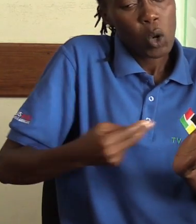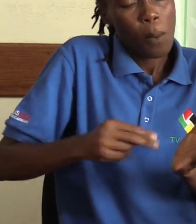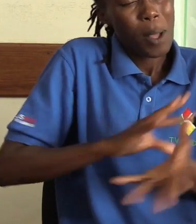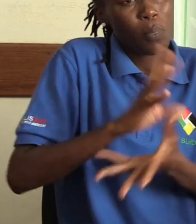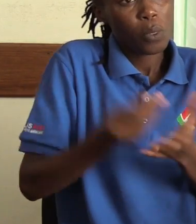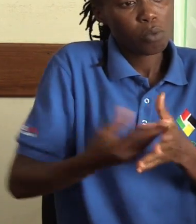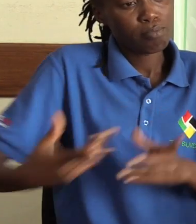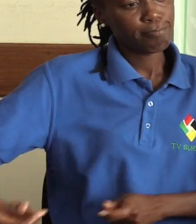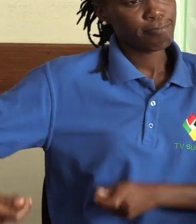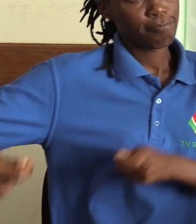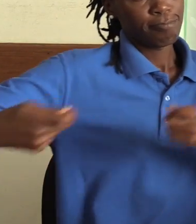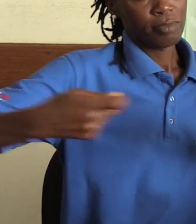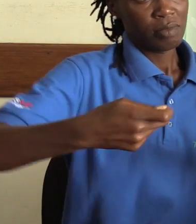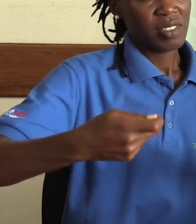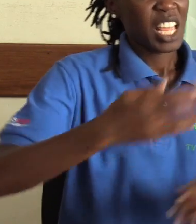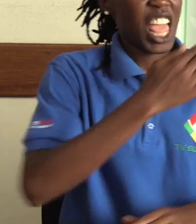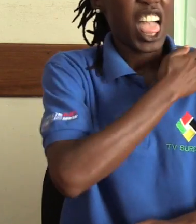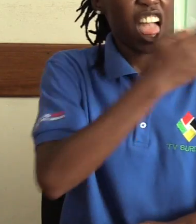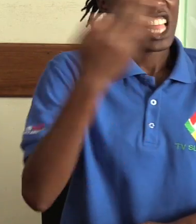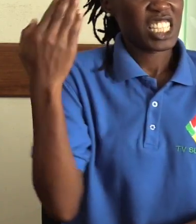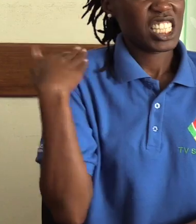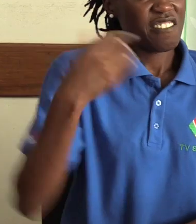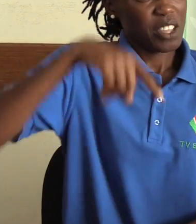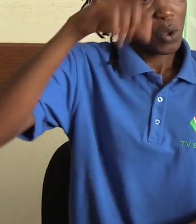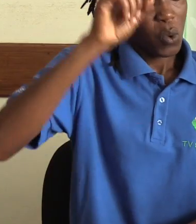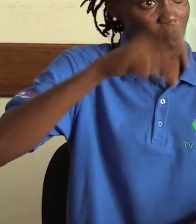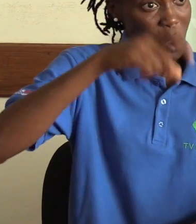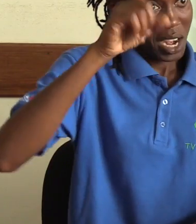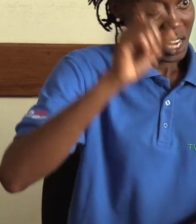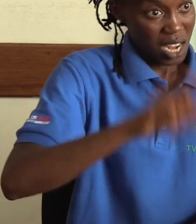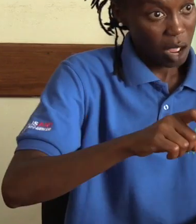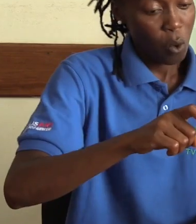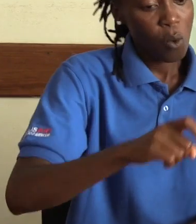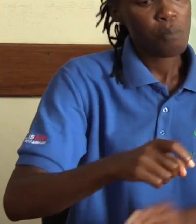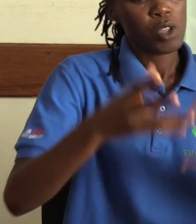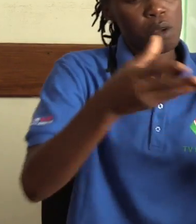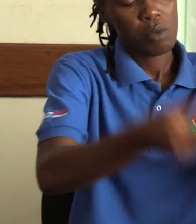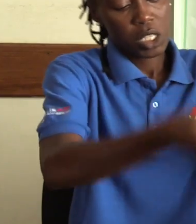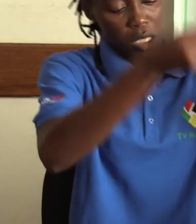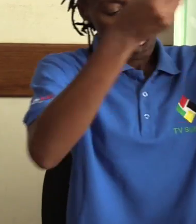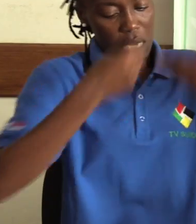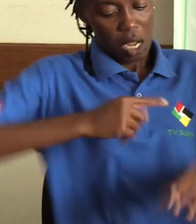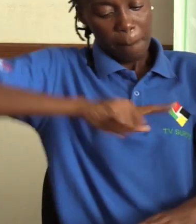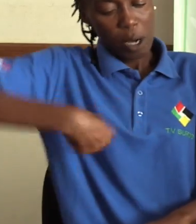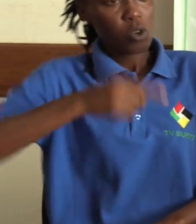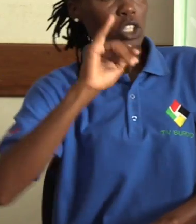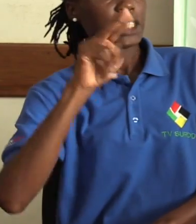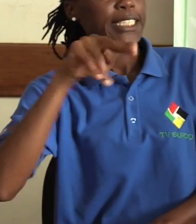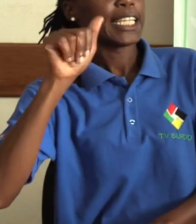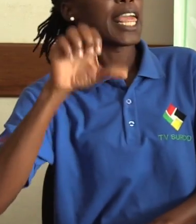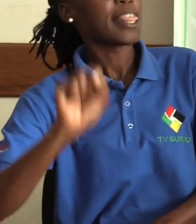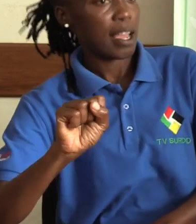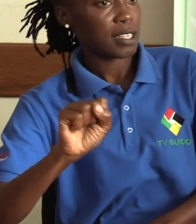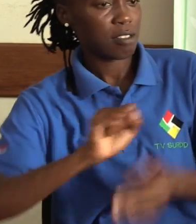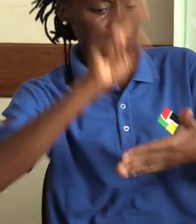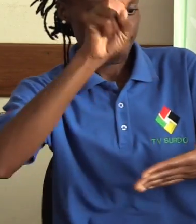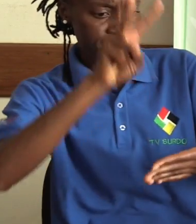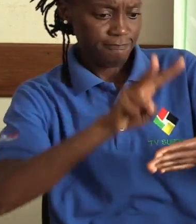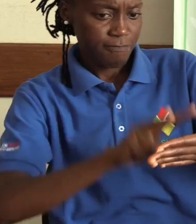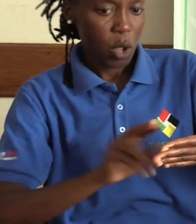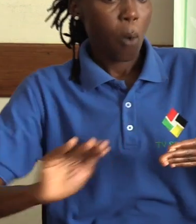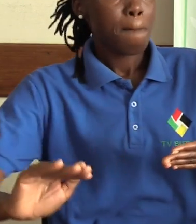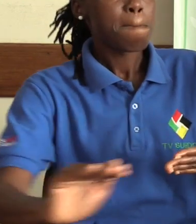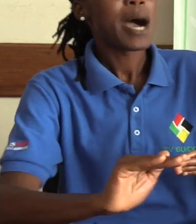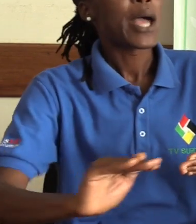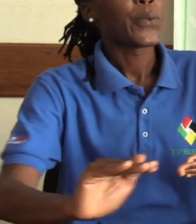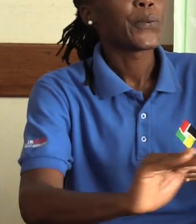vai apresentarmos a lista daquelas famílias que são as mais pobres e vulneráveis daquele bairro ou daquelas